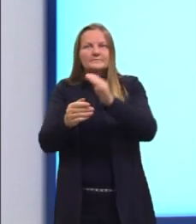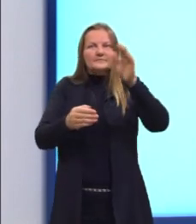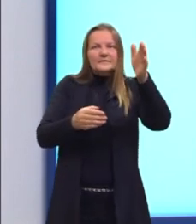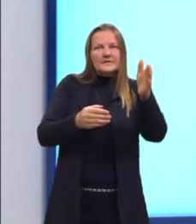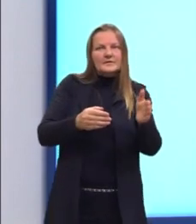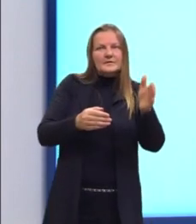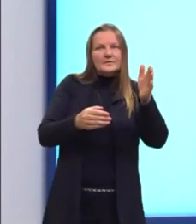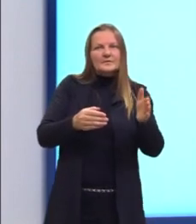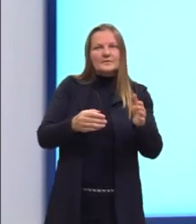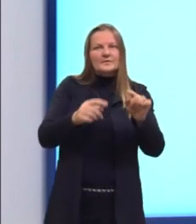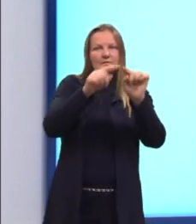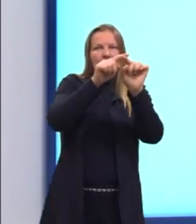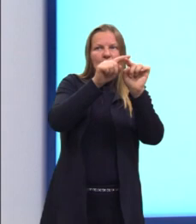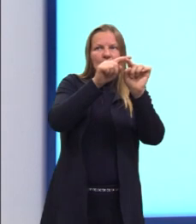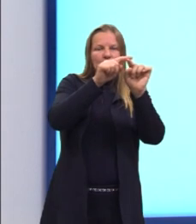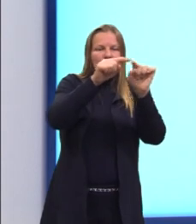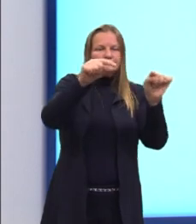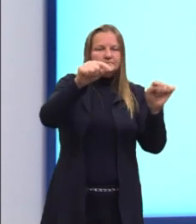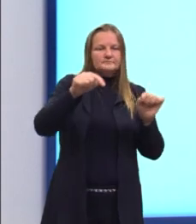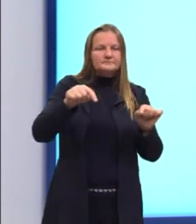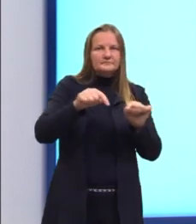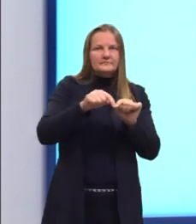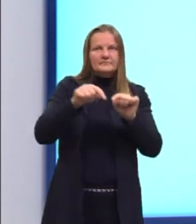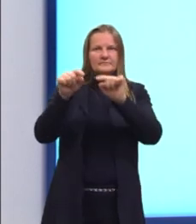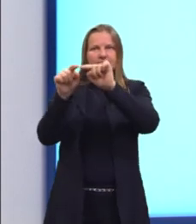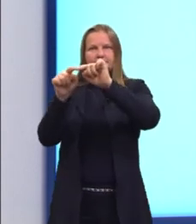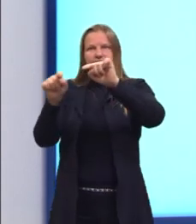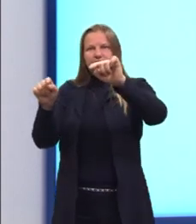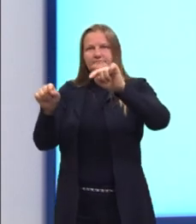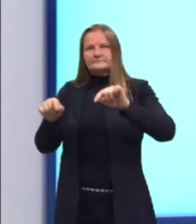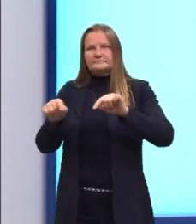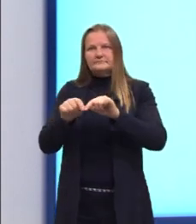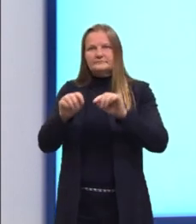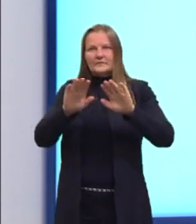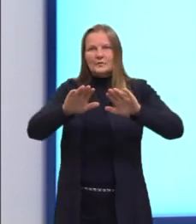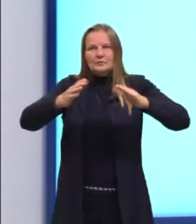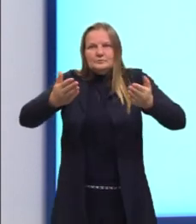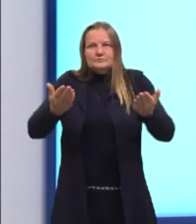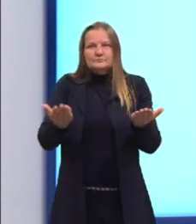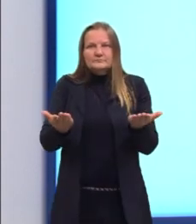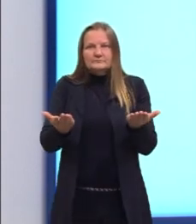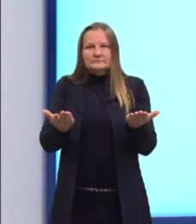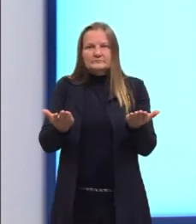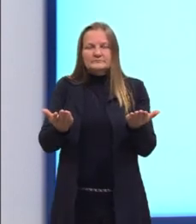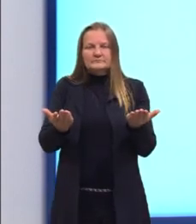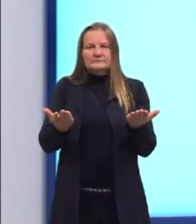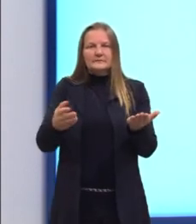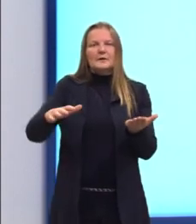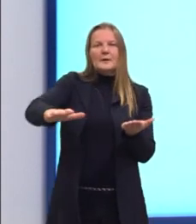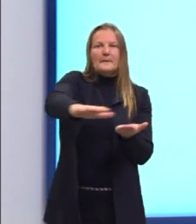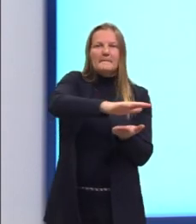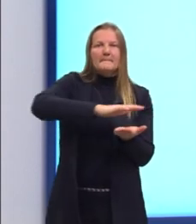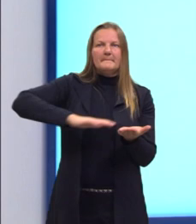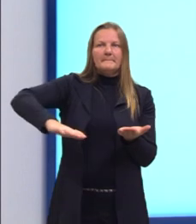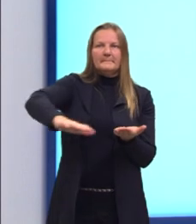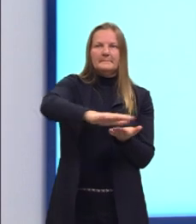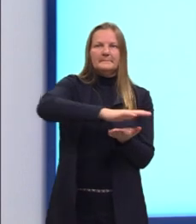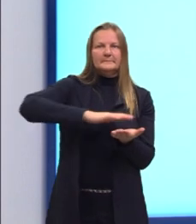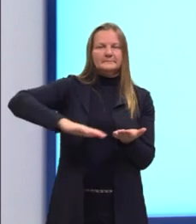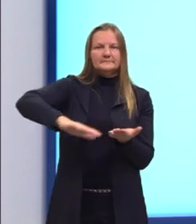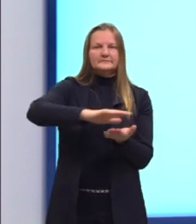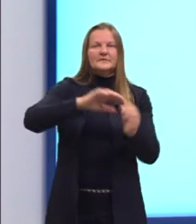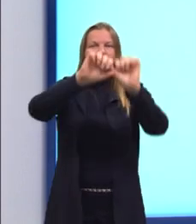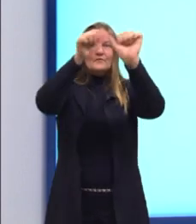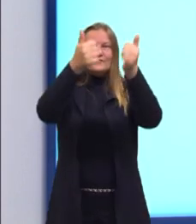quadriláteros. Nesse caso aqui, formada por quadrados. Então, esta é a planificação. Seria a